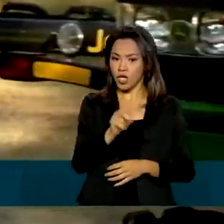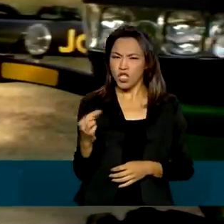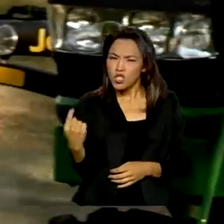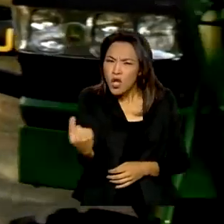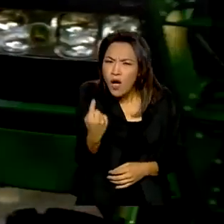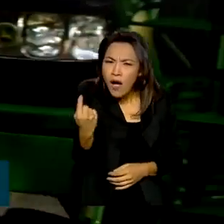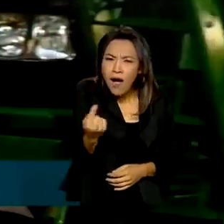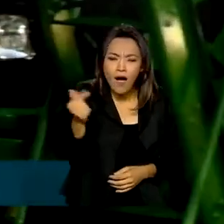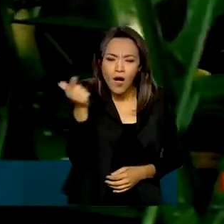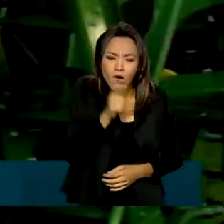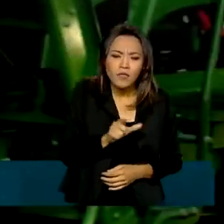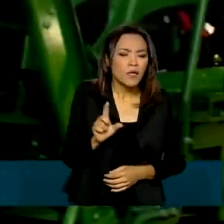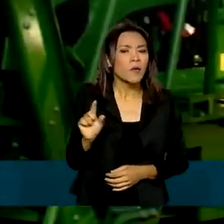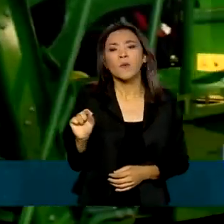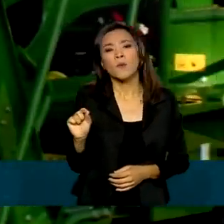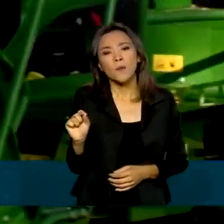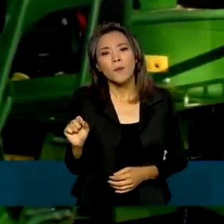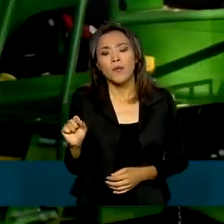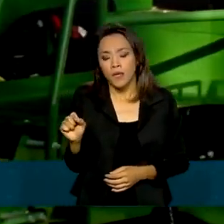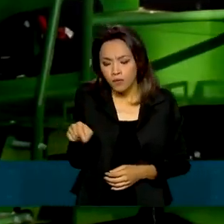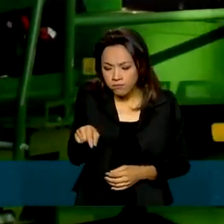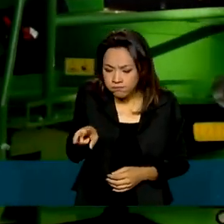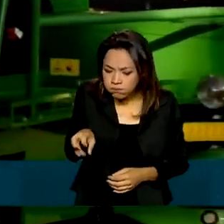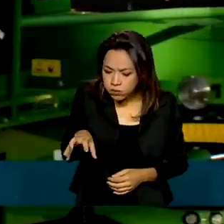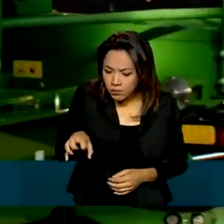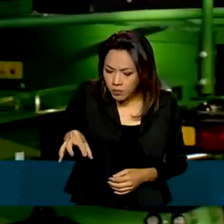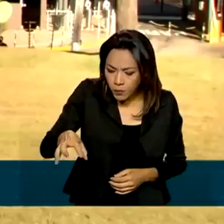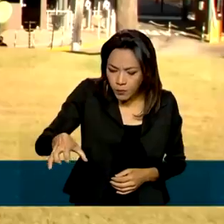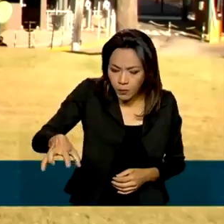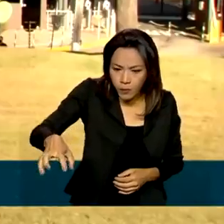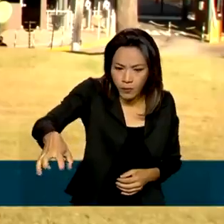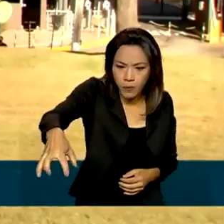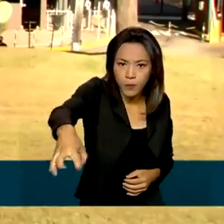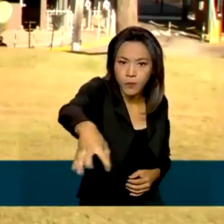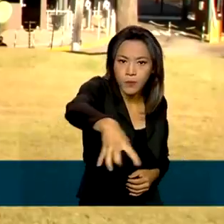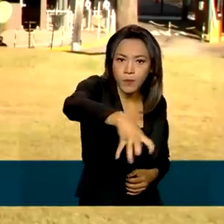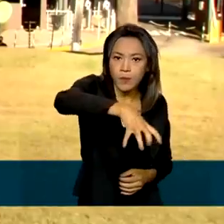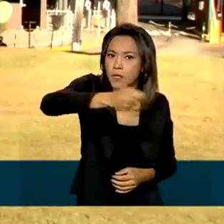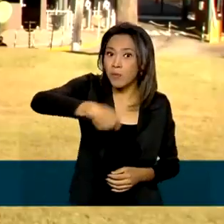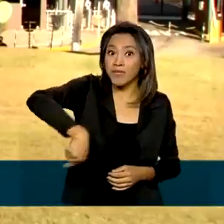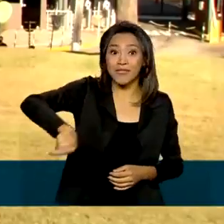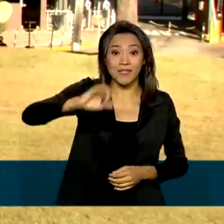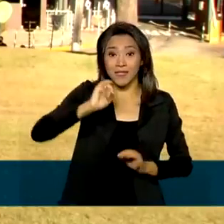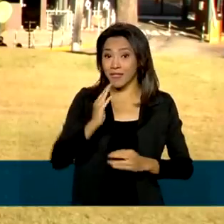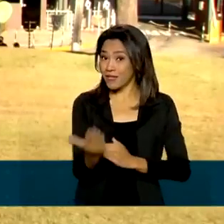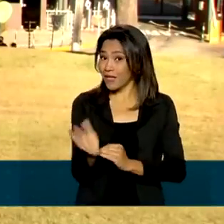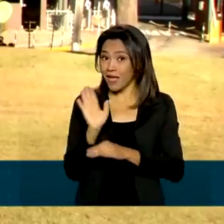capaz de identificar os locais que precisam ser pulverizados, sem ajuda humana.